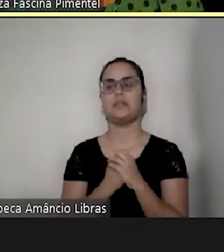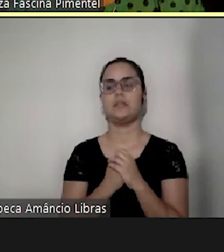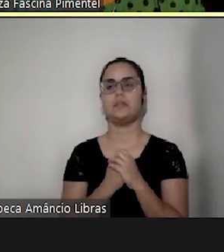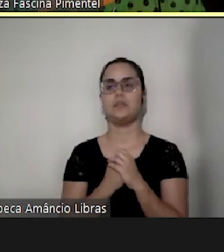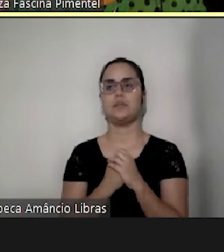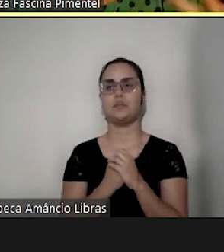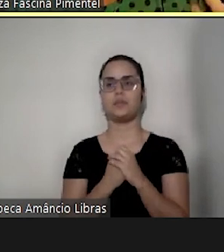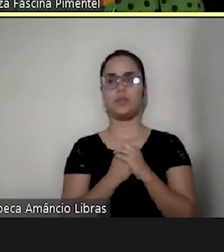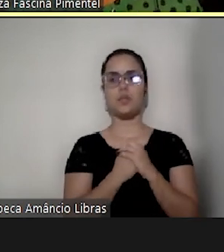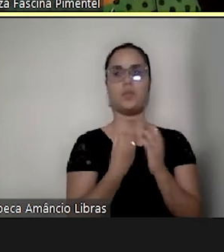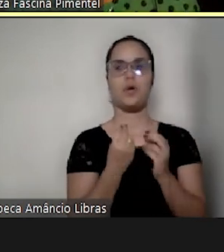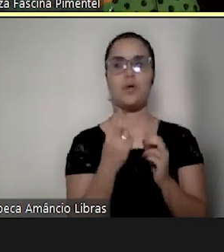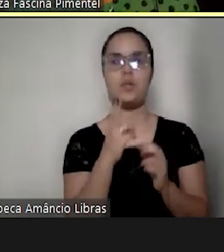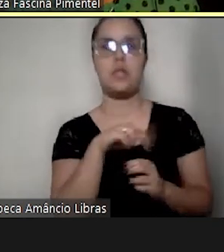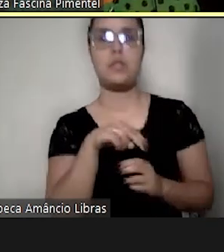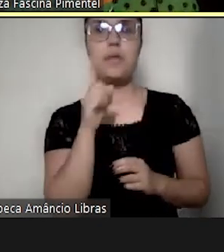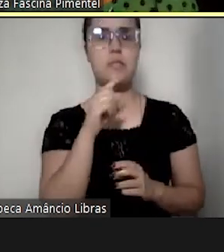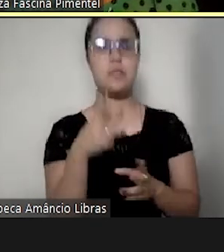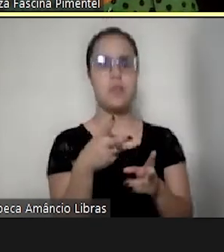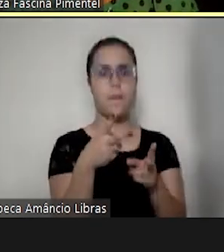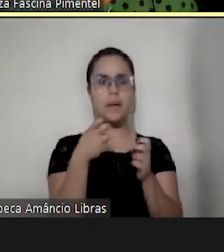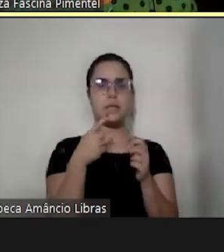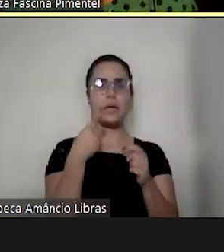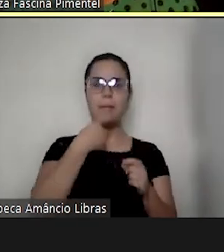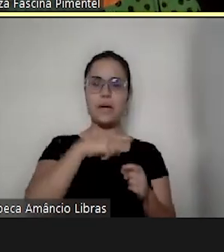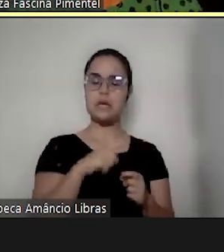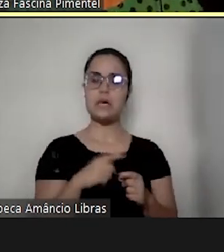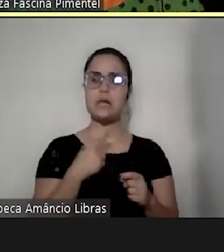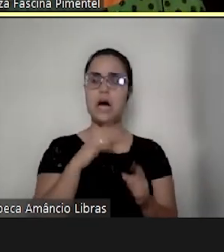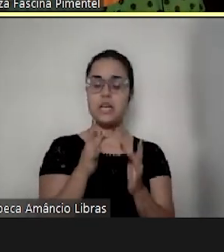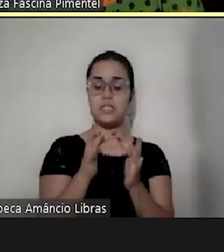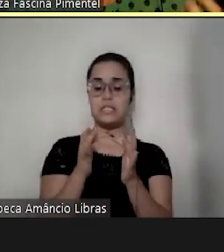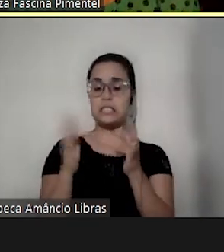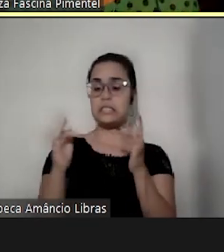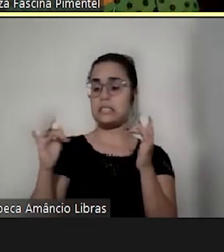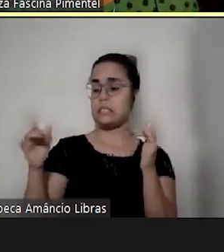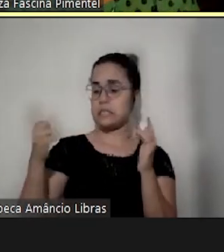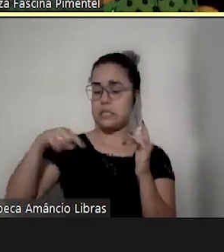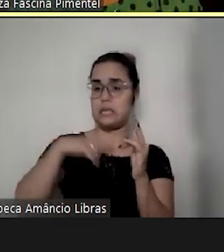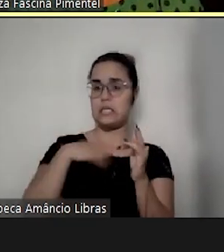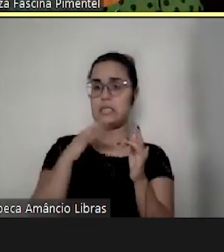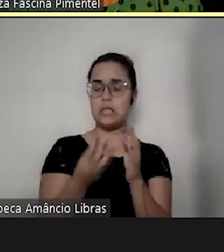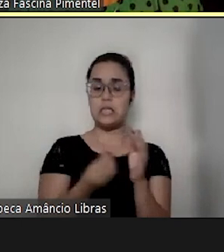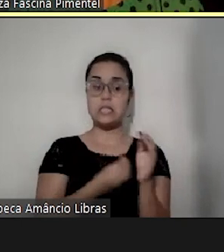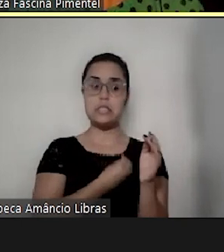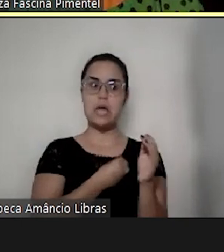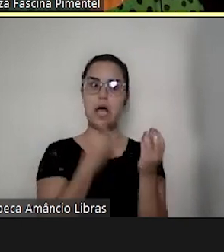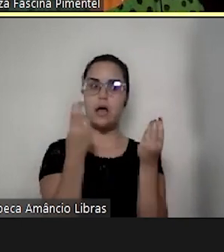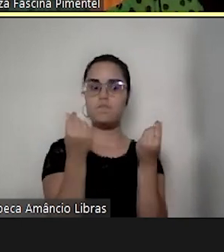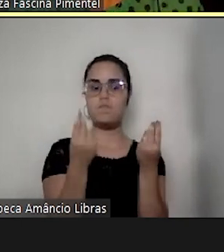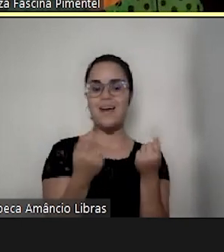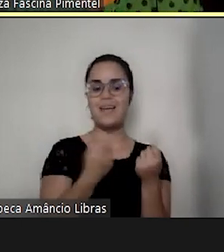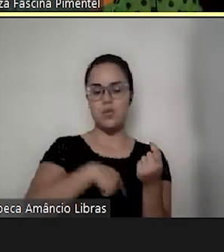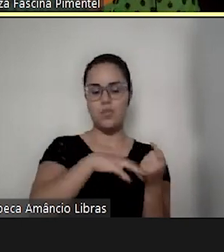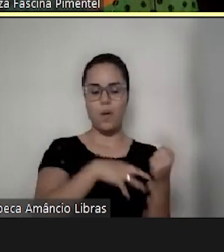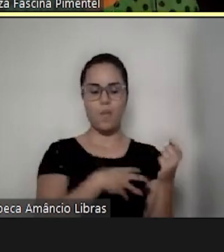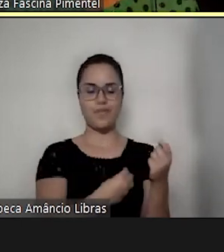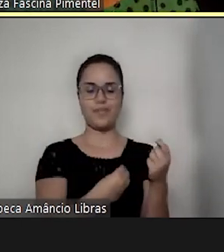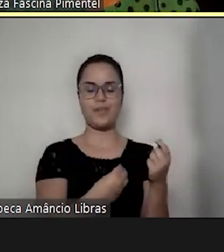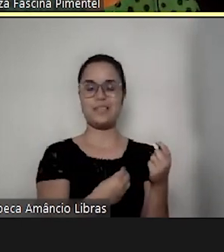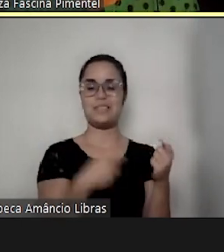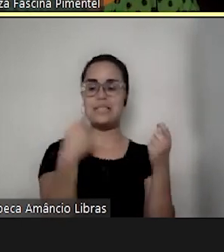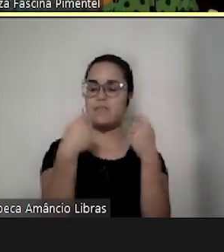muitas vezes não perceba isso, a gente se desconecta da essência que é os nossos filhos, das